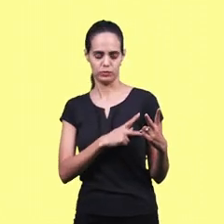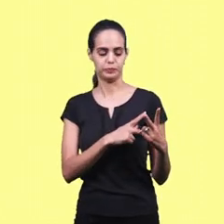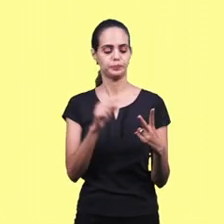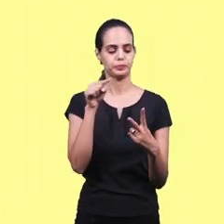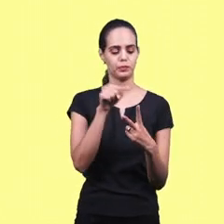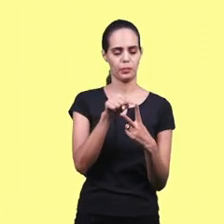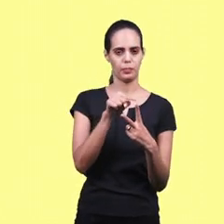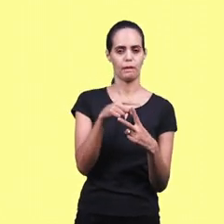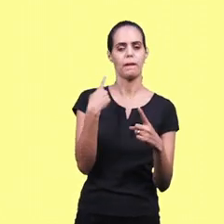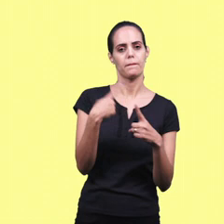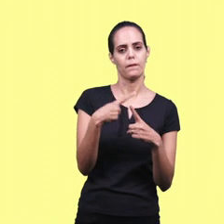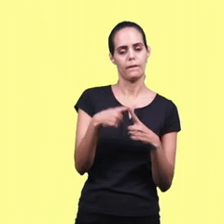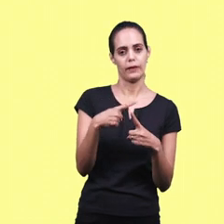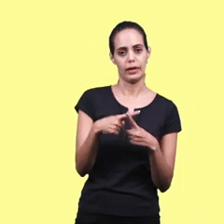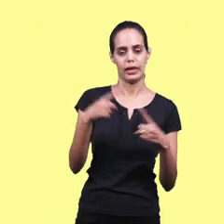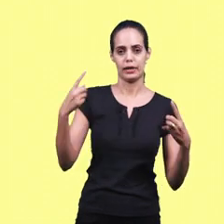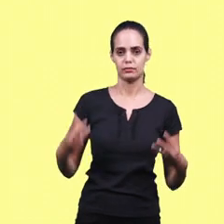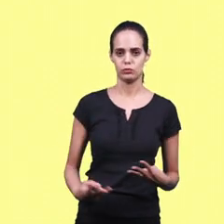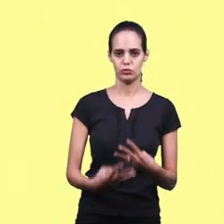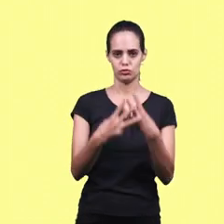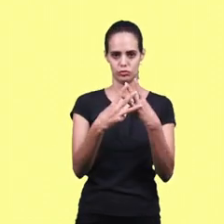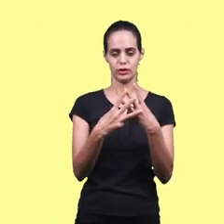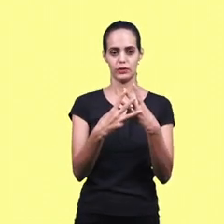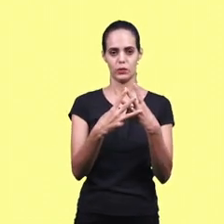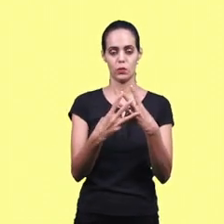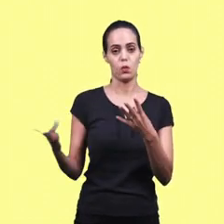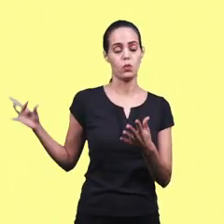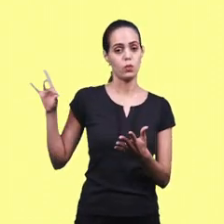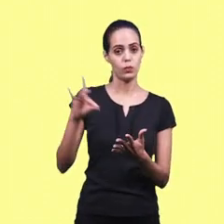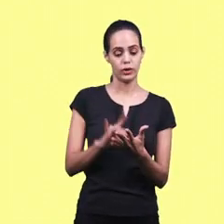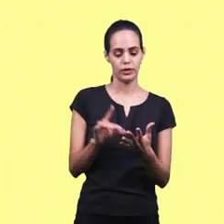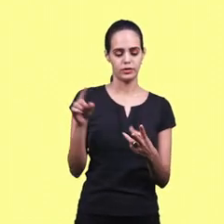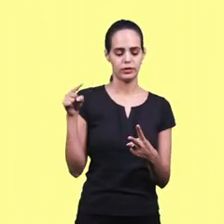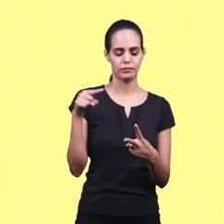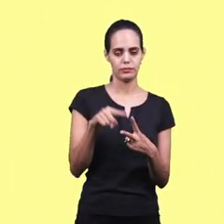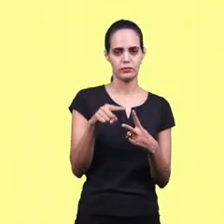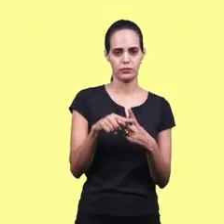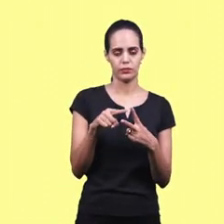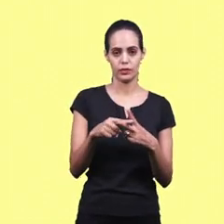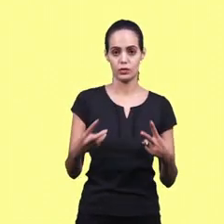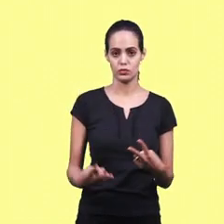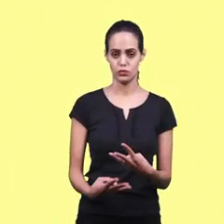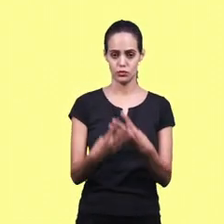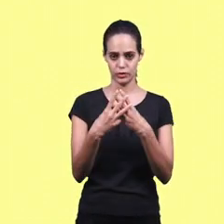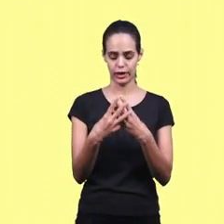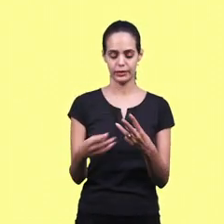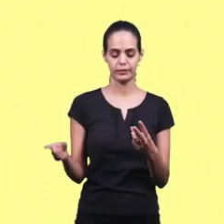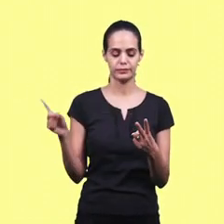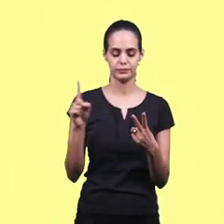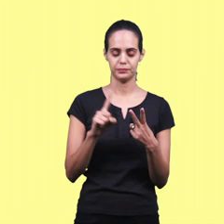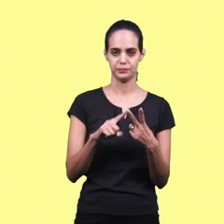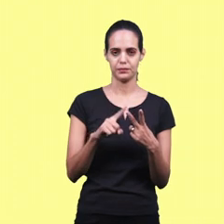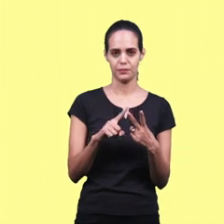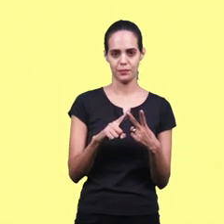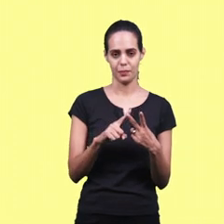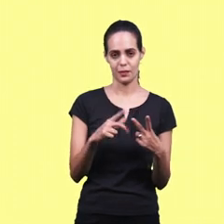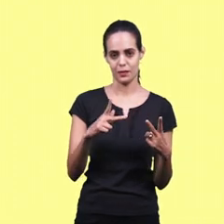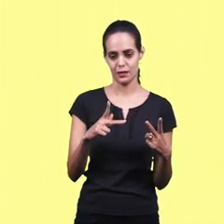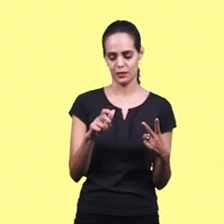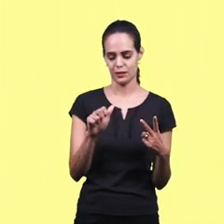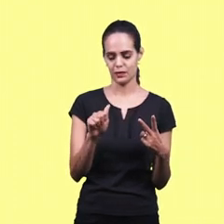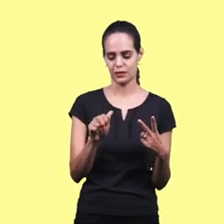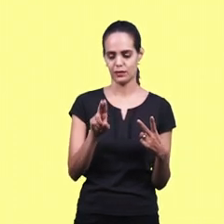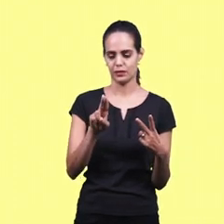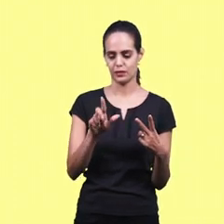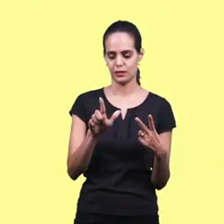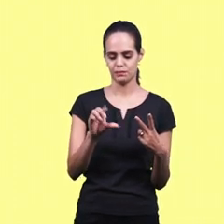era judeu Era sua origem judaica E Paulo porque ele era um cidadão